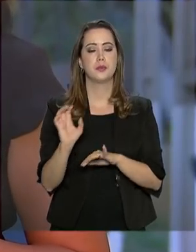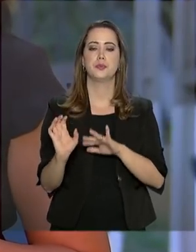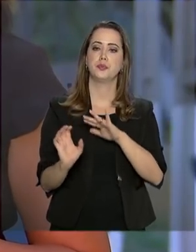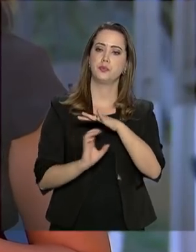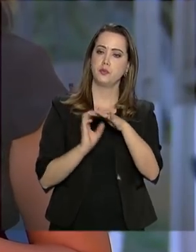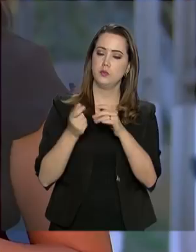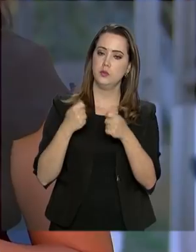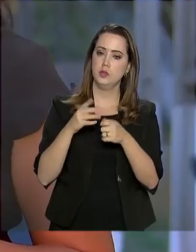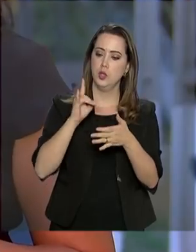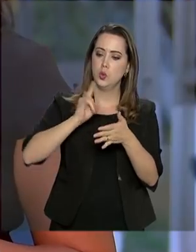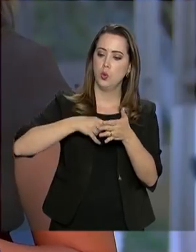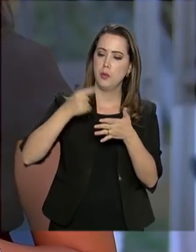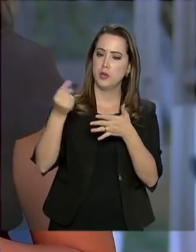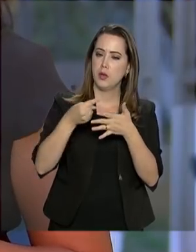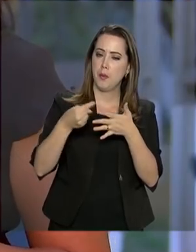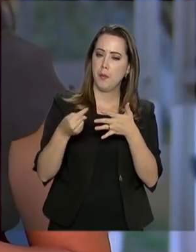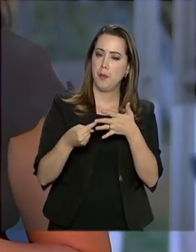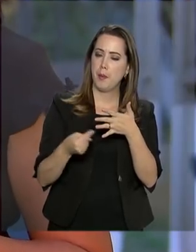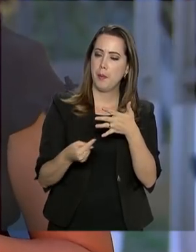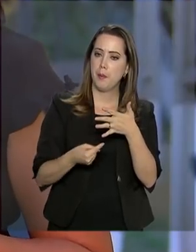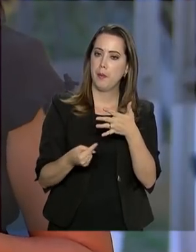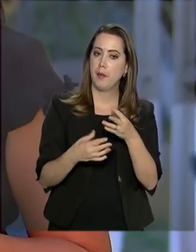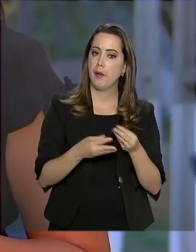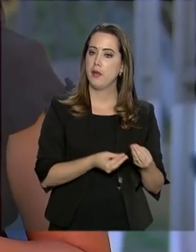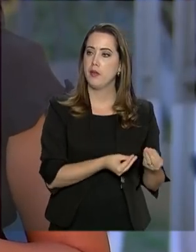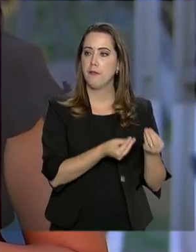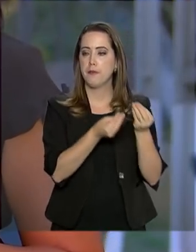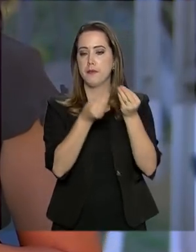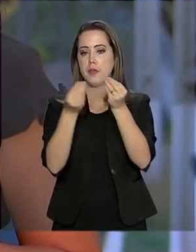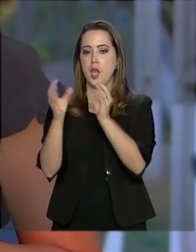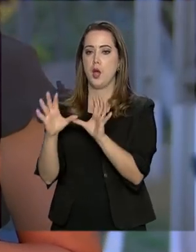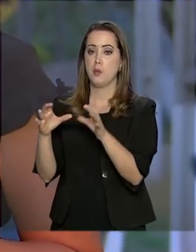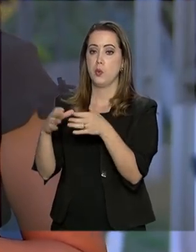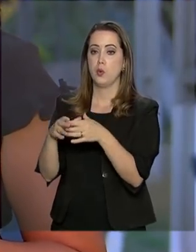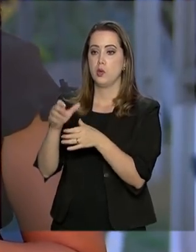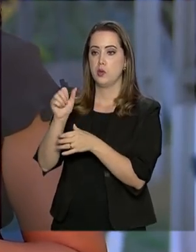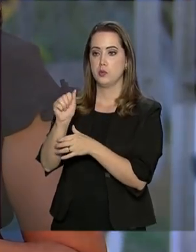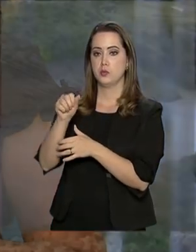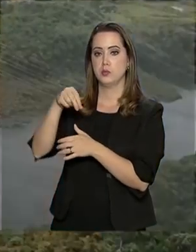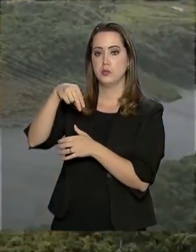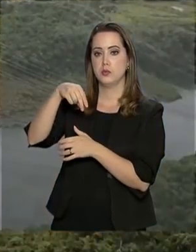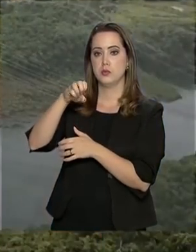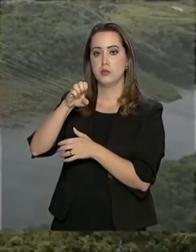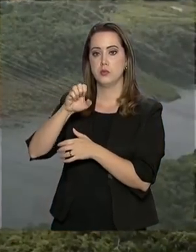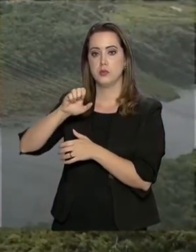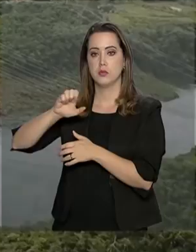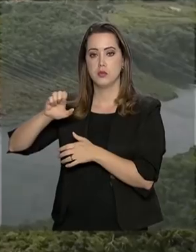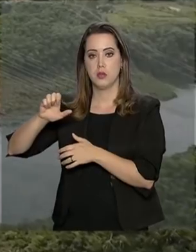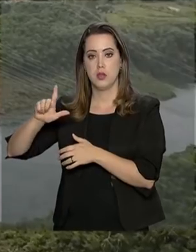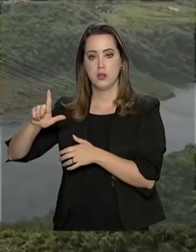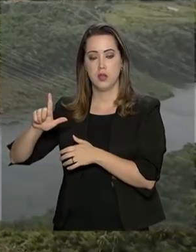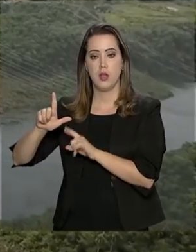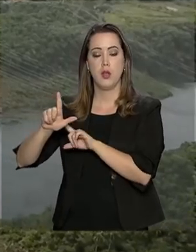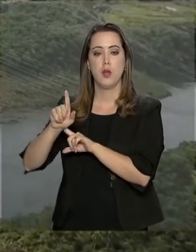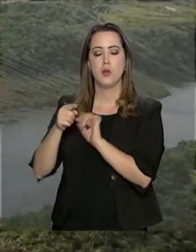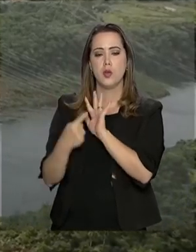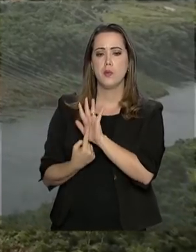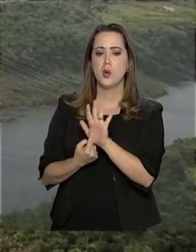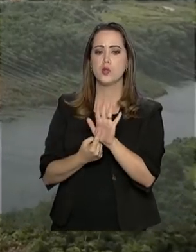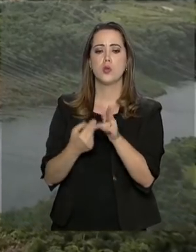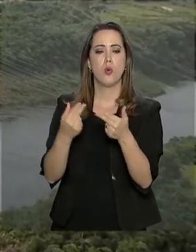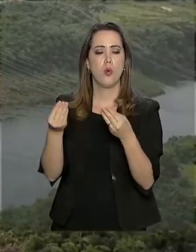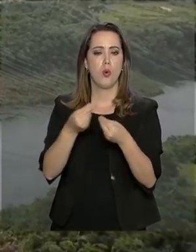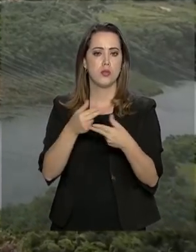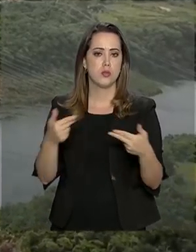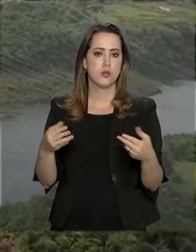elas sempre têm que providenciar uma série de documentos e enviar para a ANEL, para os órgãos fiscalizadores. São documentos que falam como estão os equipamentos, como